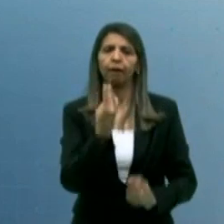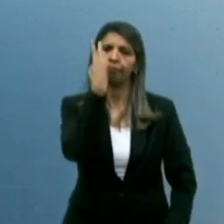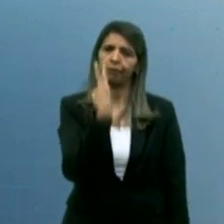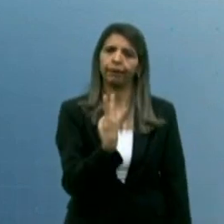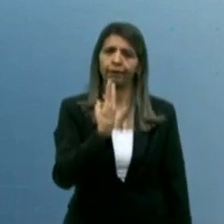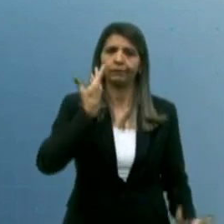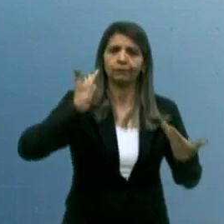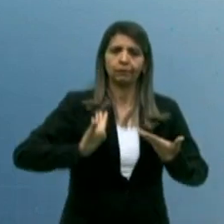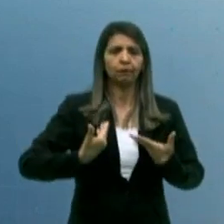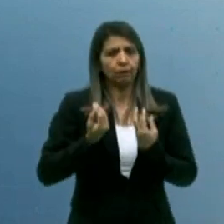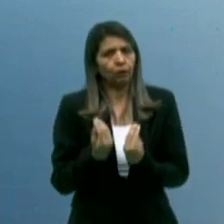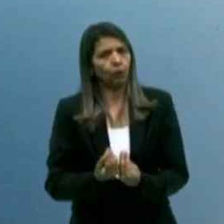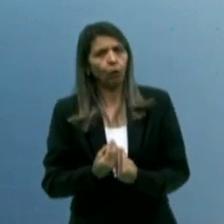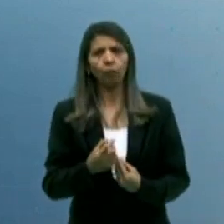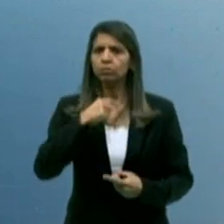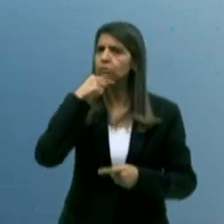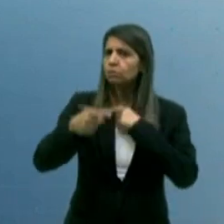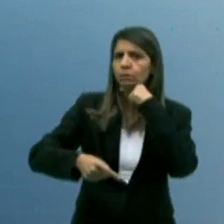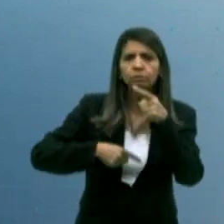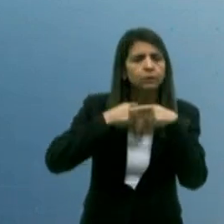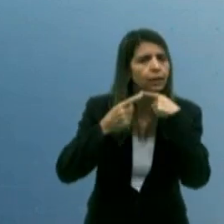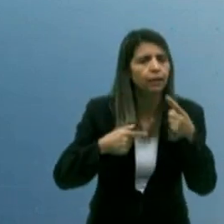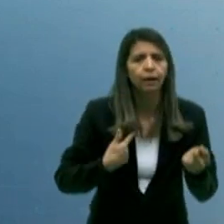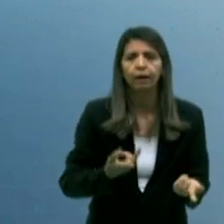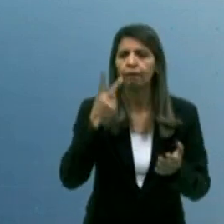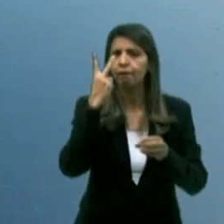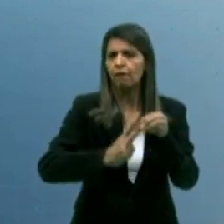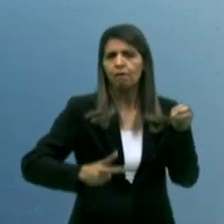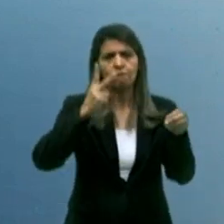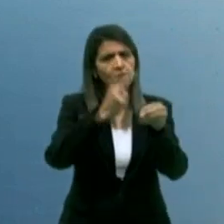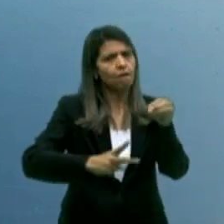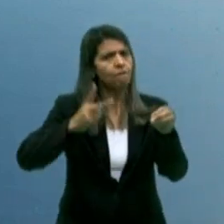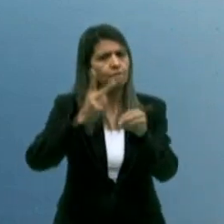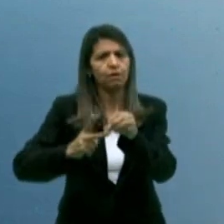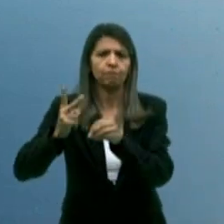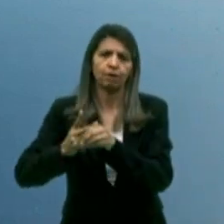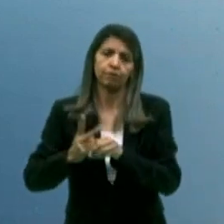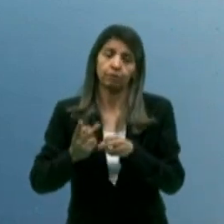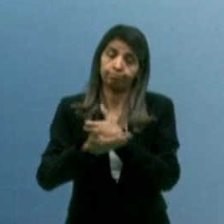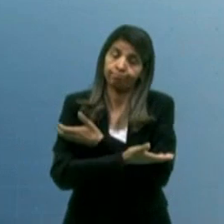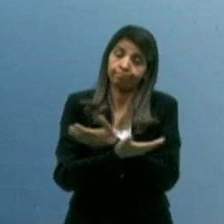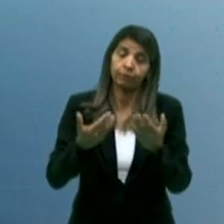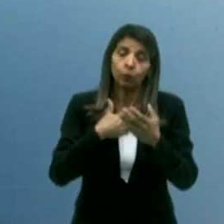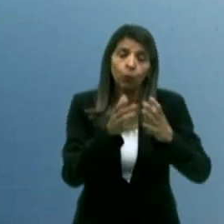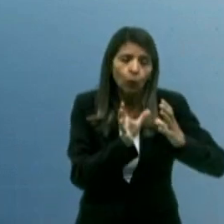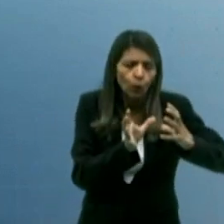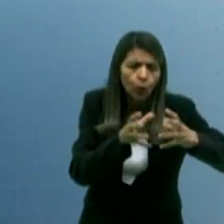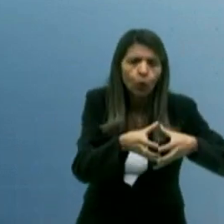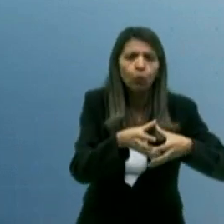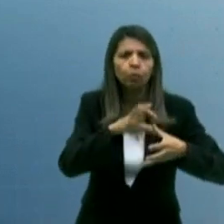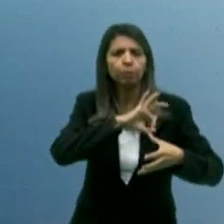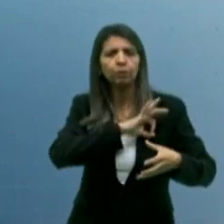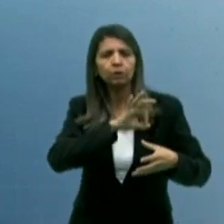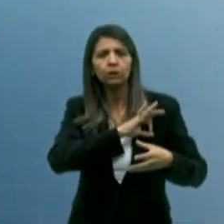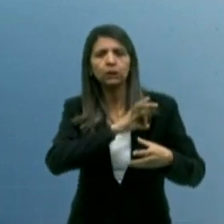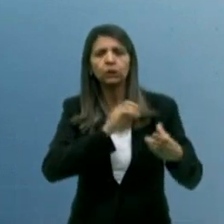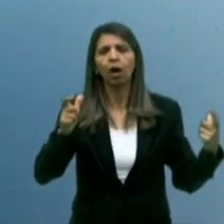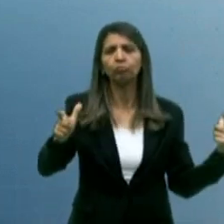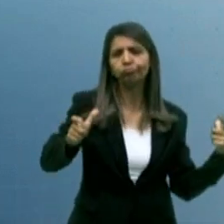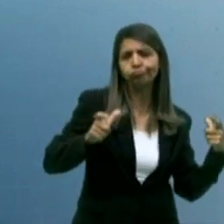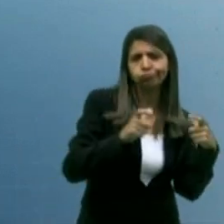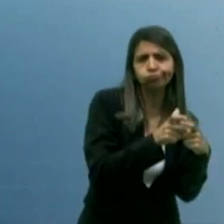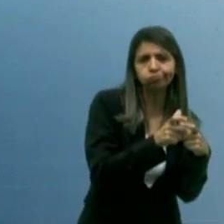conseguir combater a criminalidade com eficiência dessa forma. O nosso efetivo na ativa da polícia militar hoje é menor